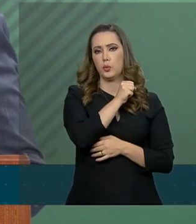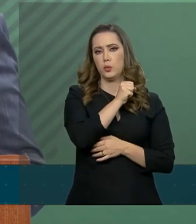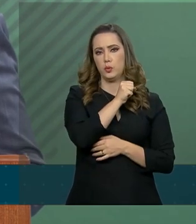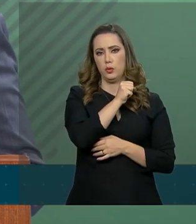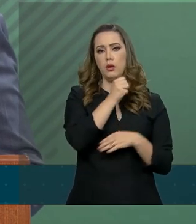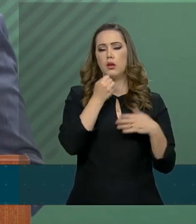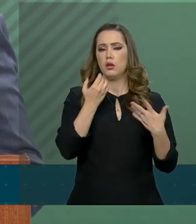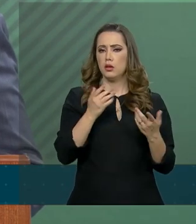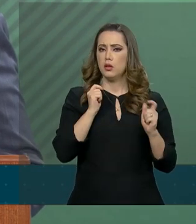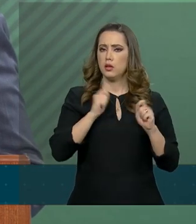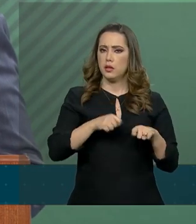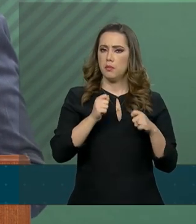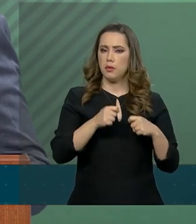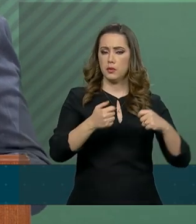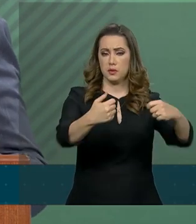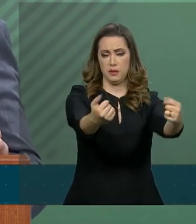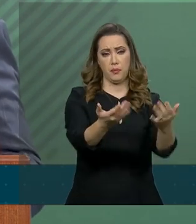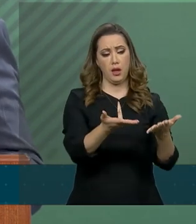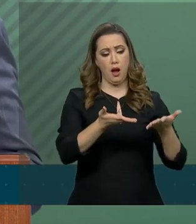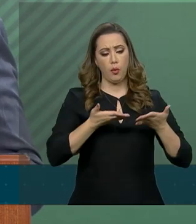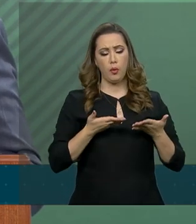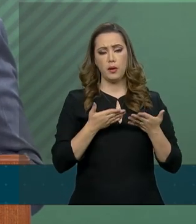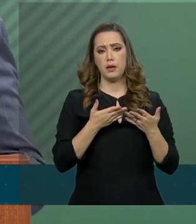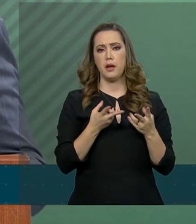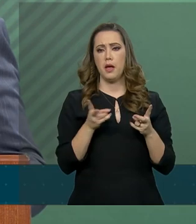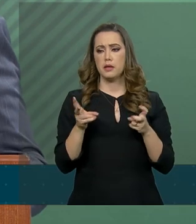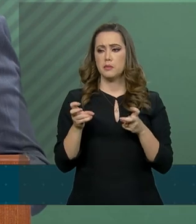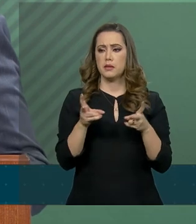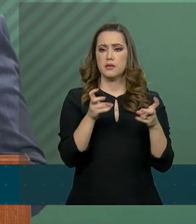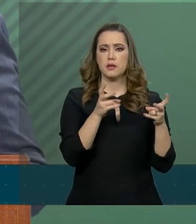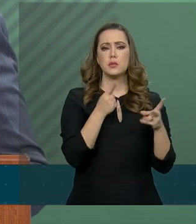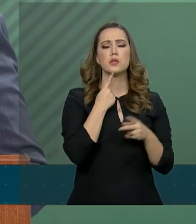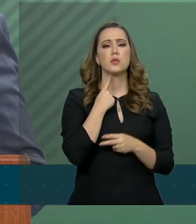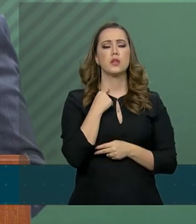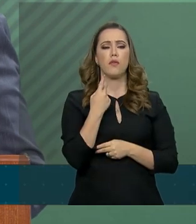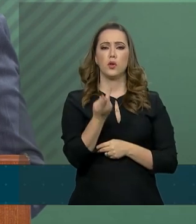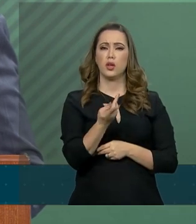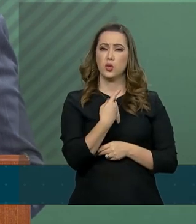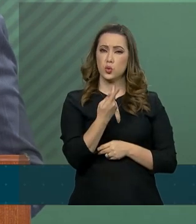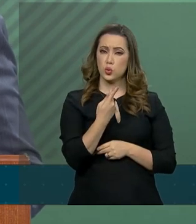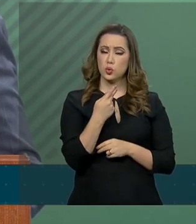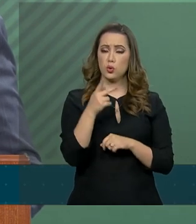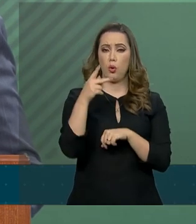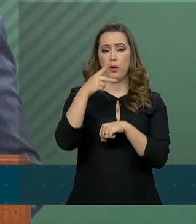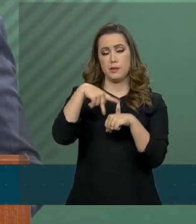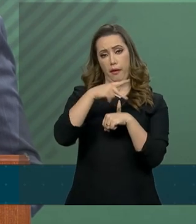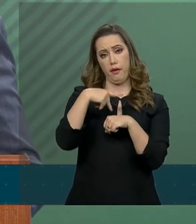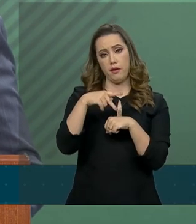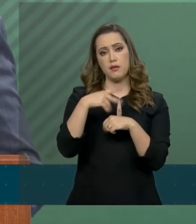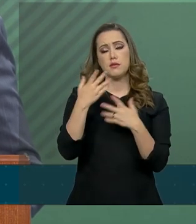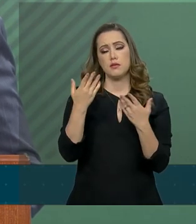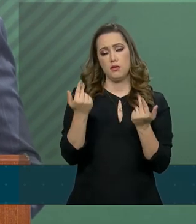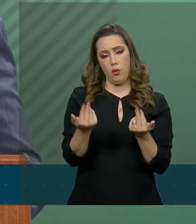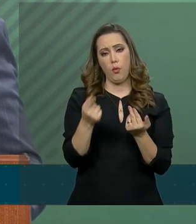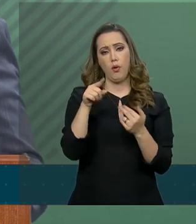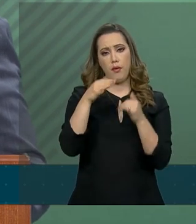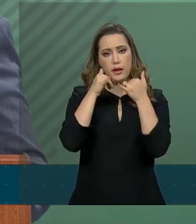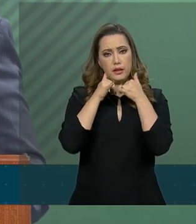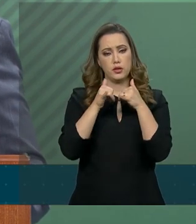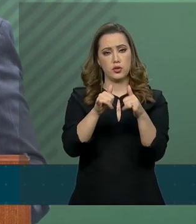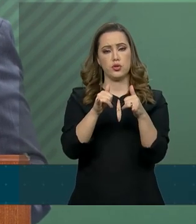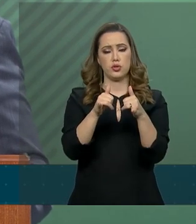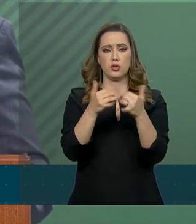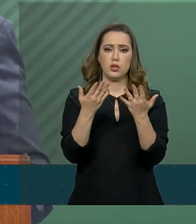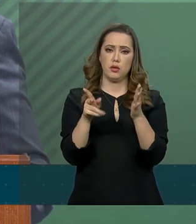acolher as percepções de ambos os países num ponto tão importante quanto a distribuição da energia de Itaipu.